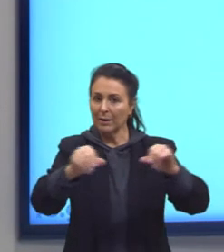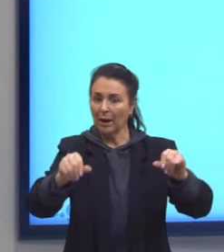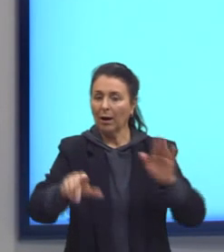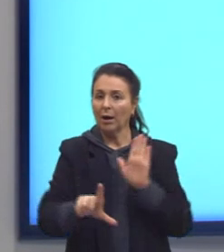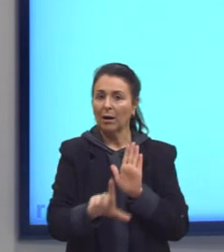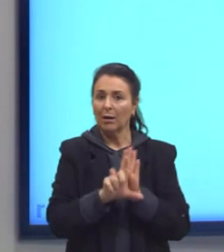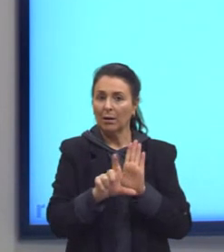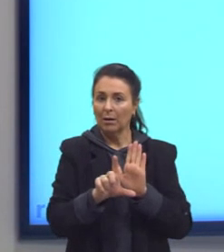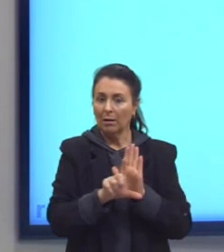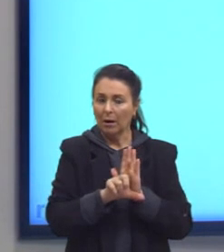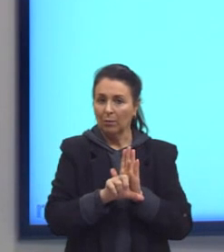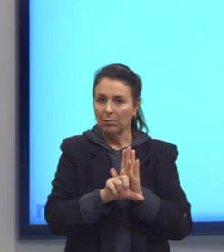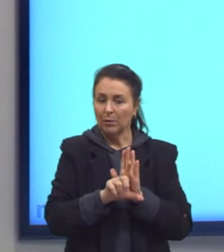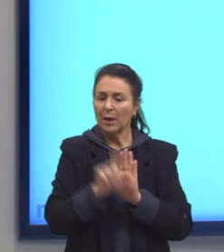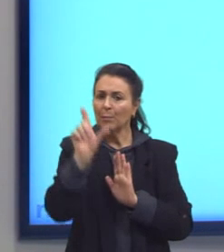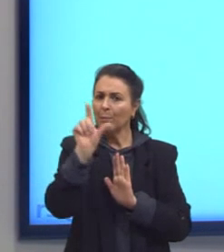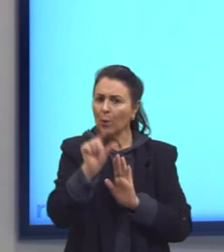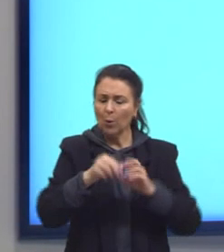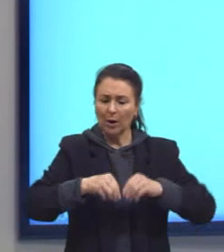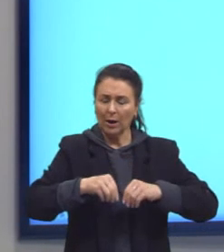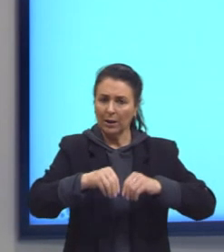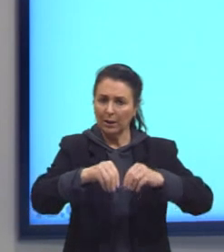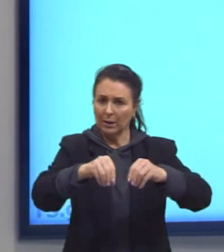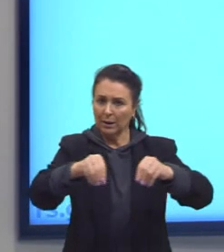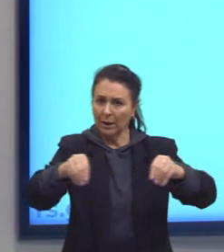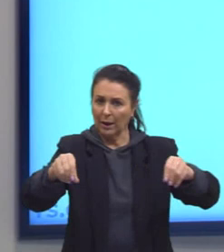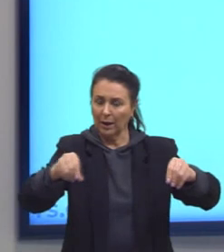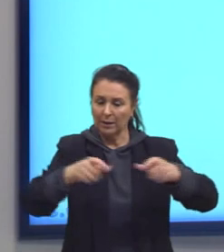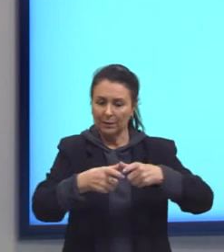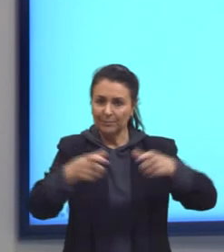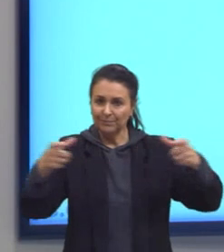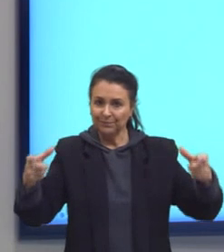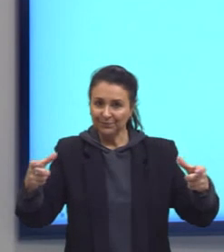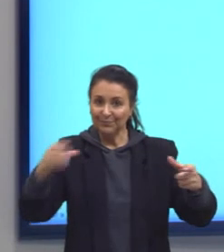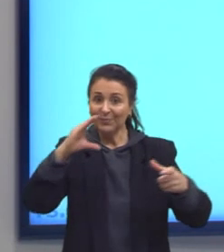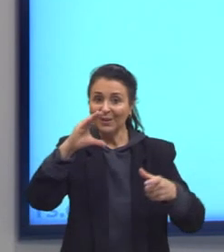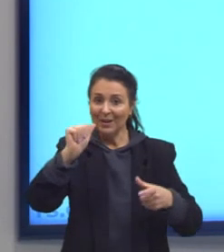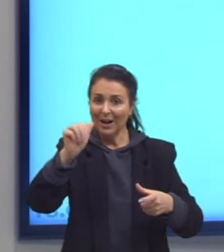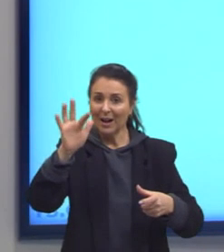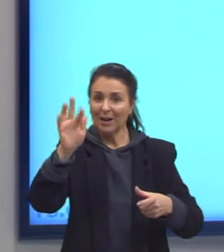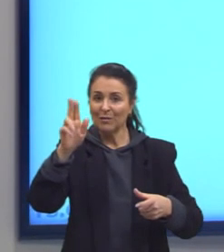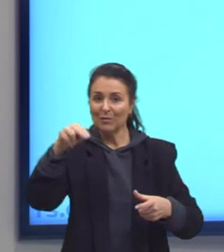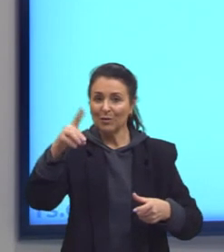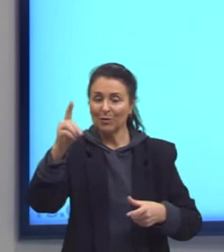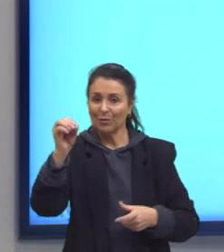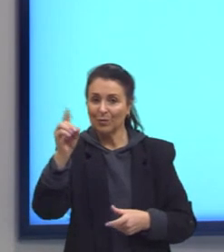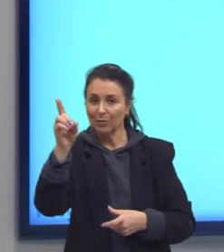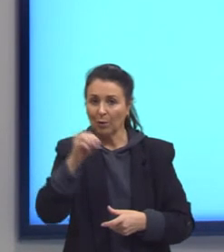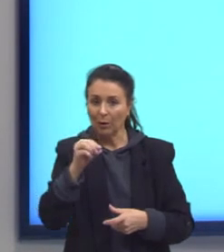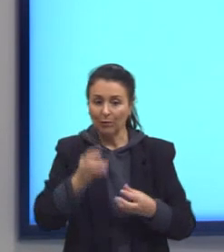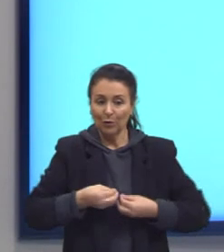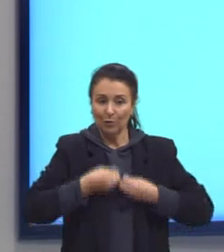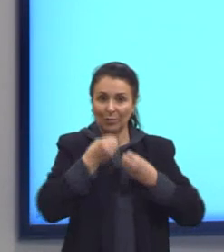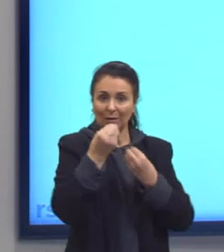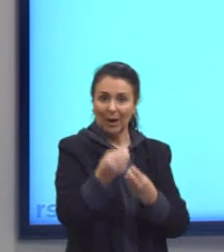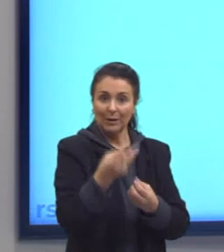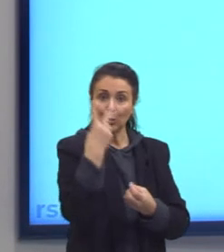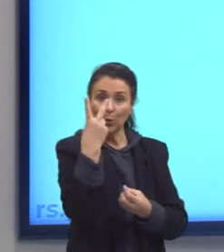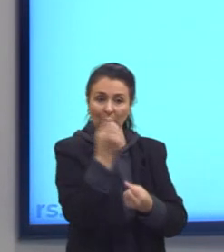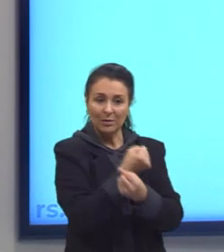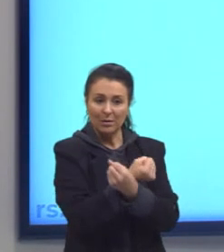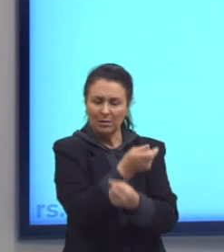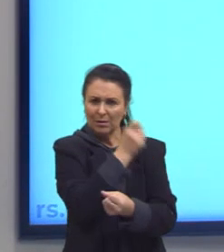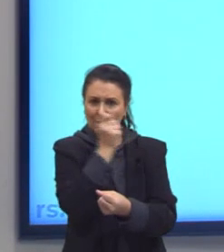alqueires de terra, que constitui a extensão do Cafundó, que foram doadas a dois escravos ancestrais